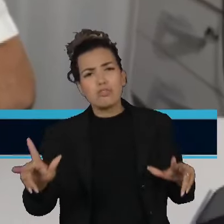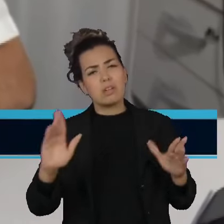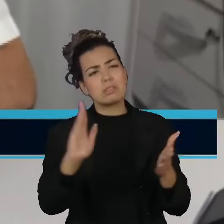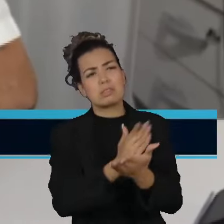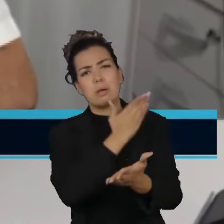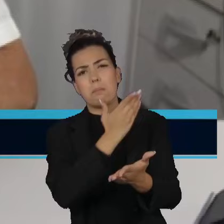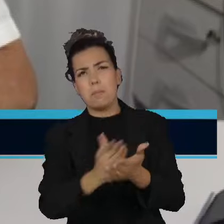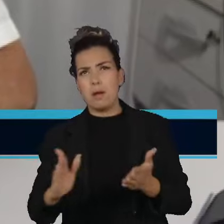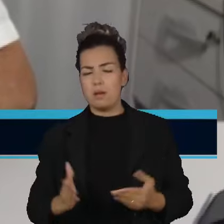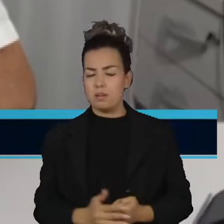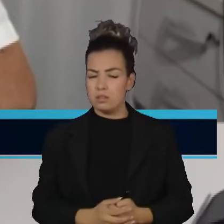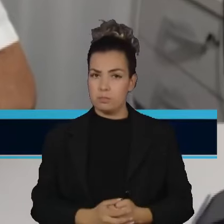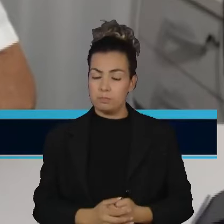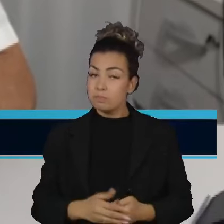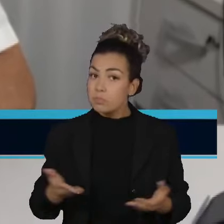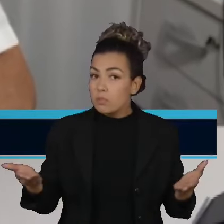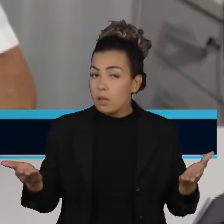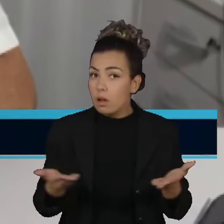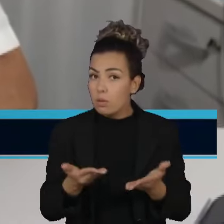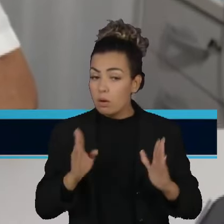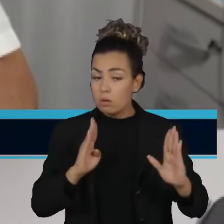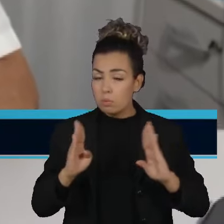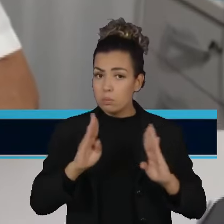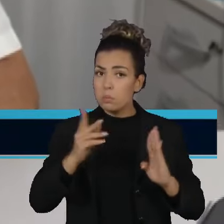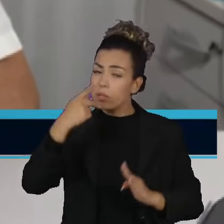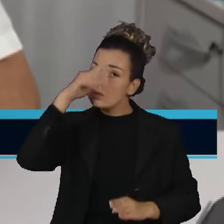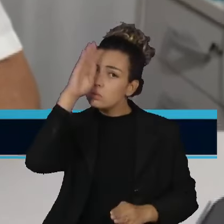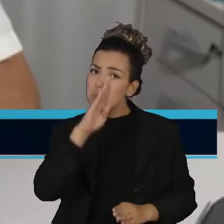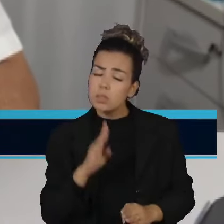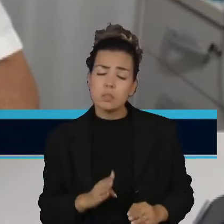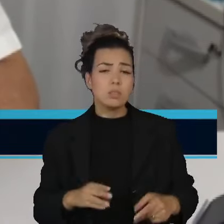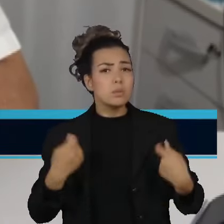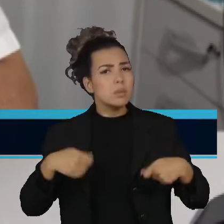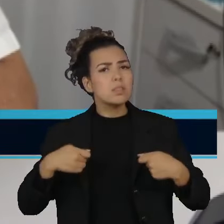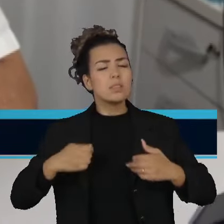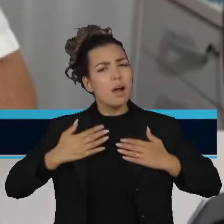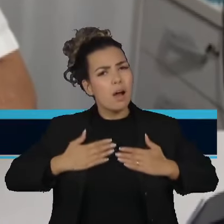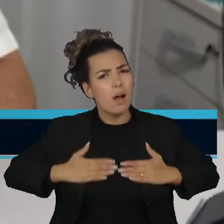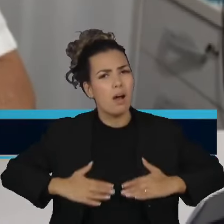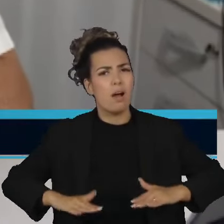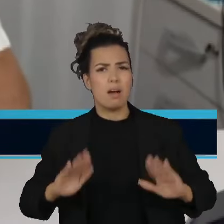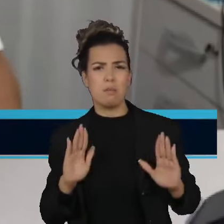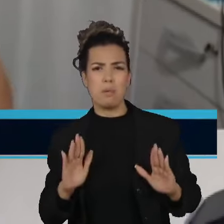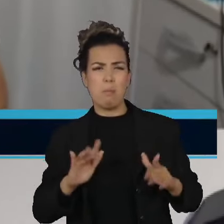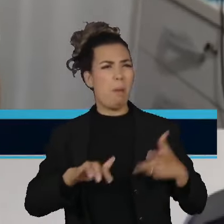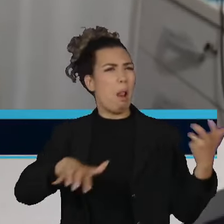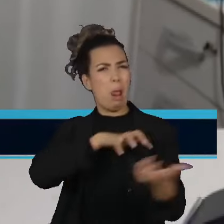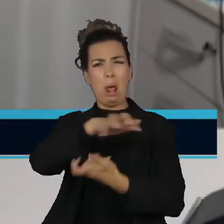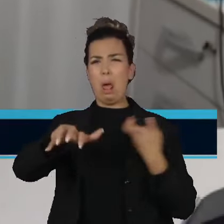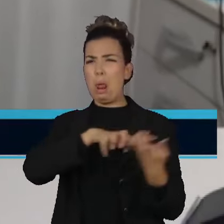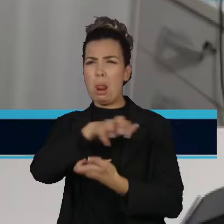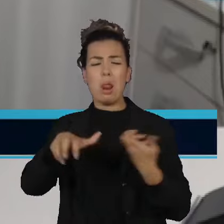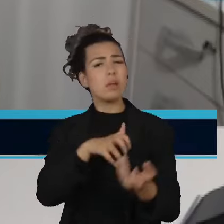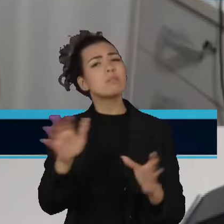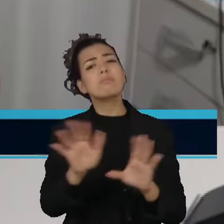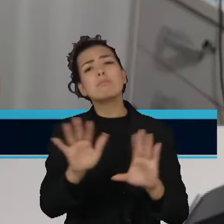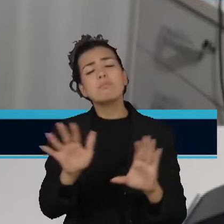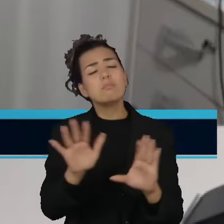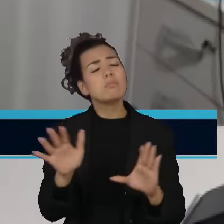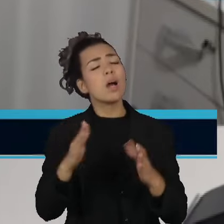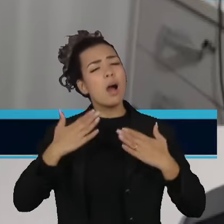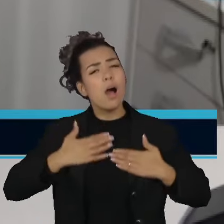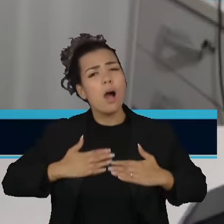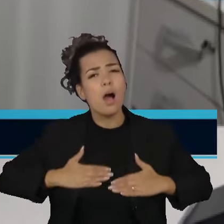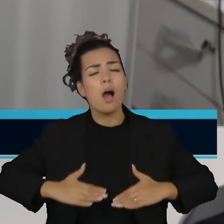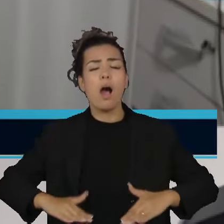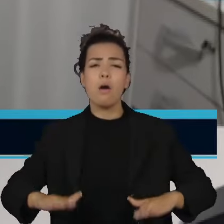precisa se desarmar. O Brasil precisa se pacificar. Nós precisamos voltar a ter normalidade